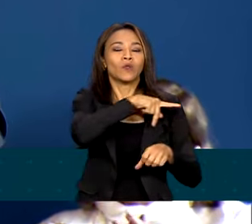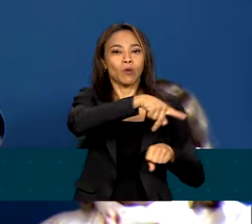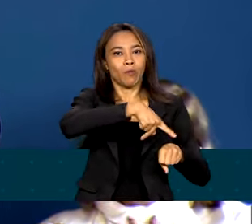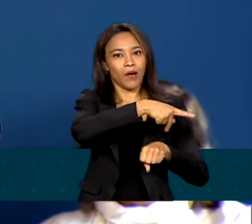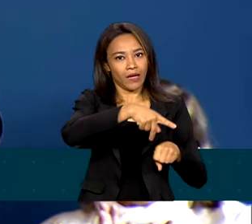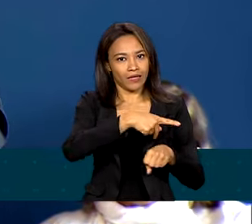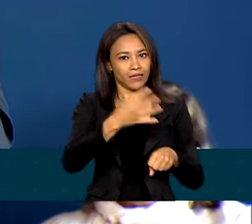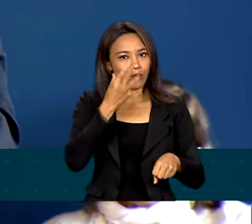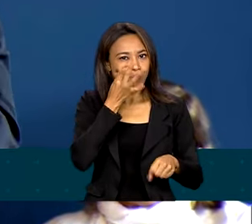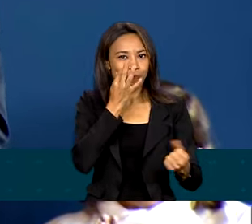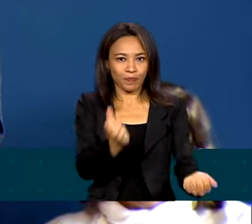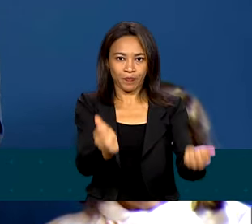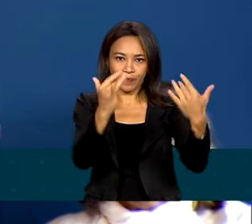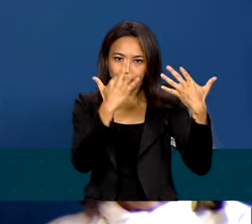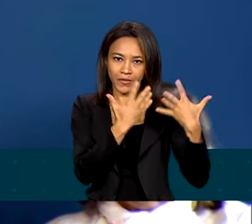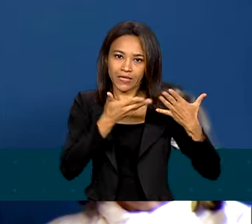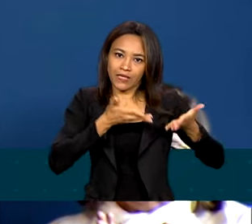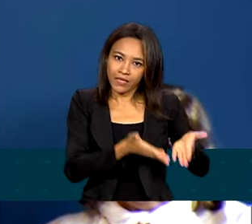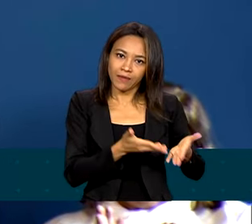aqui presentes.